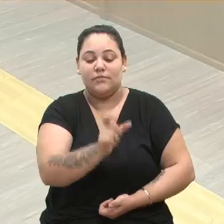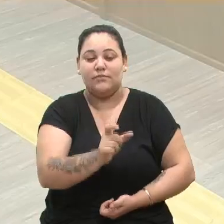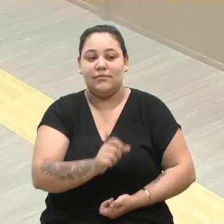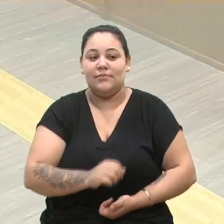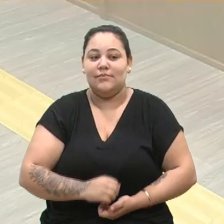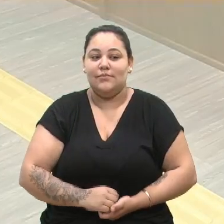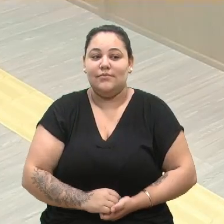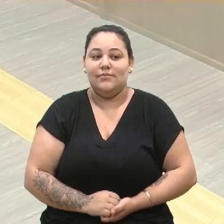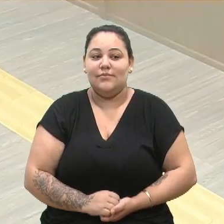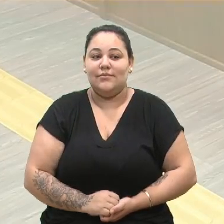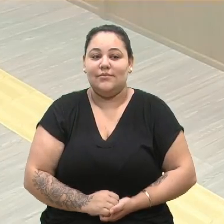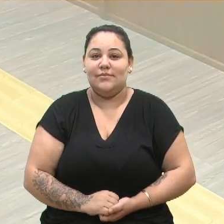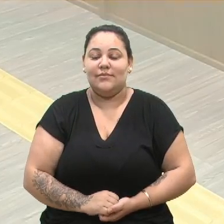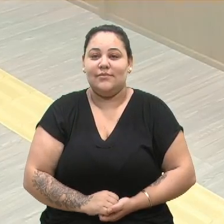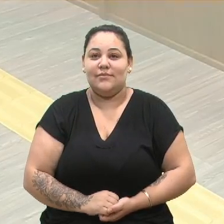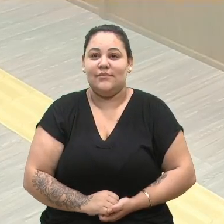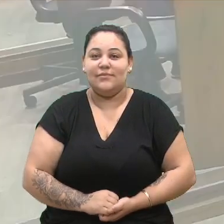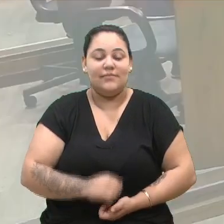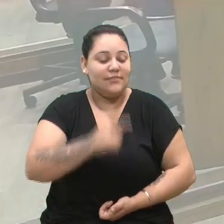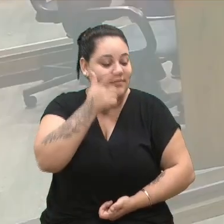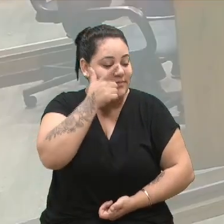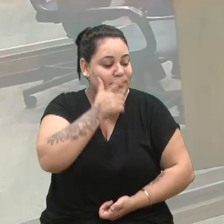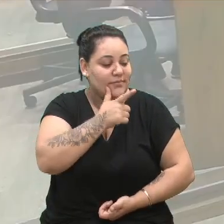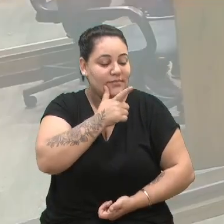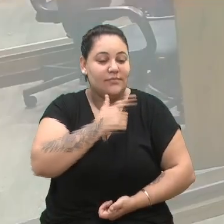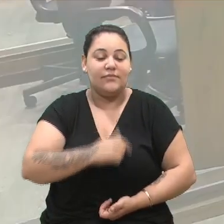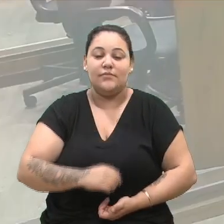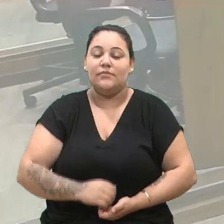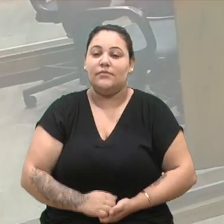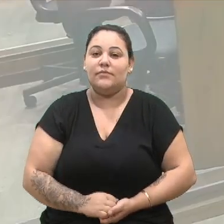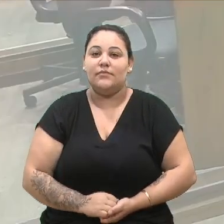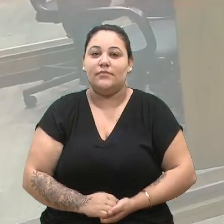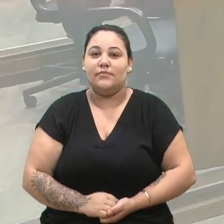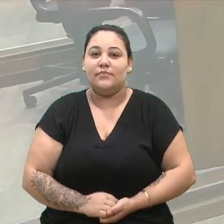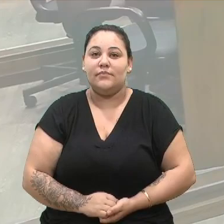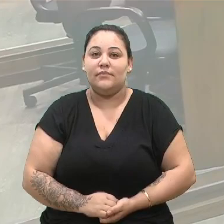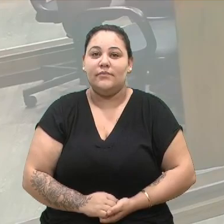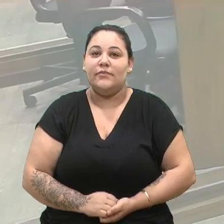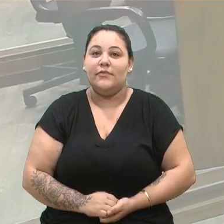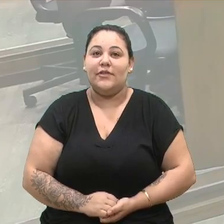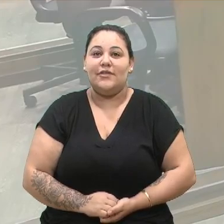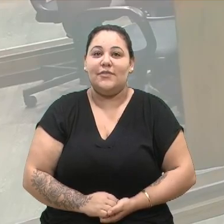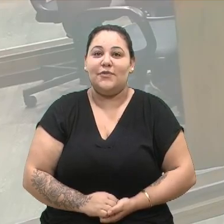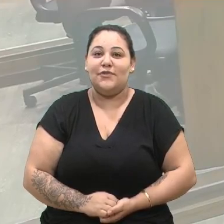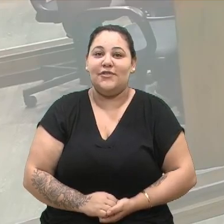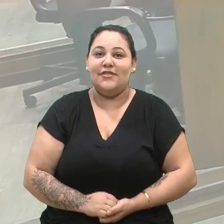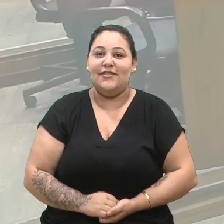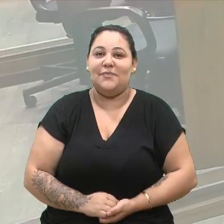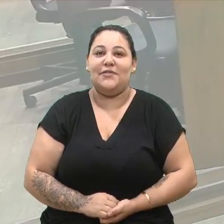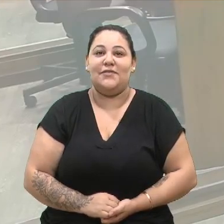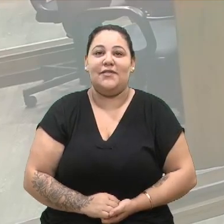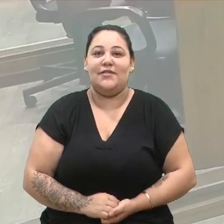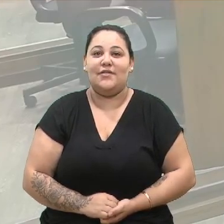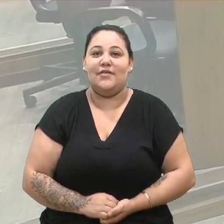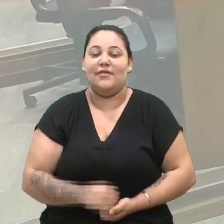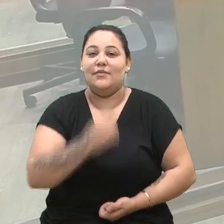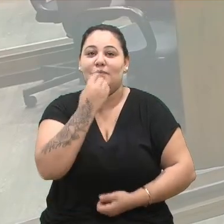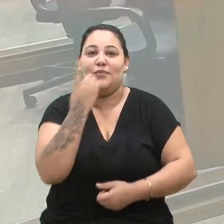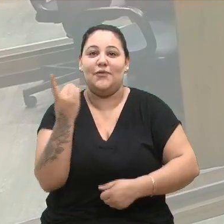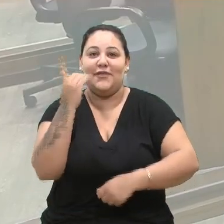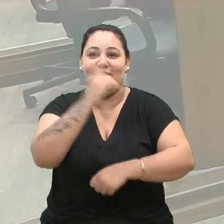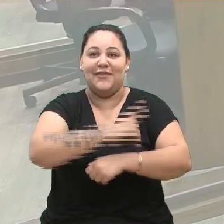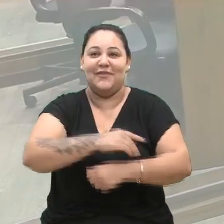Com a palavra, vereador Lucas Carinhato. Bom dia, presidente Marisol Santos, colegas vereadores,